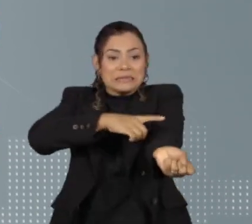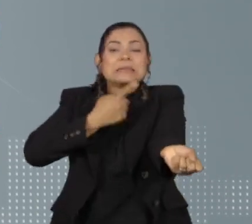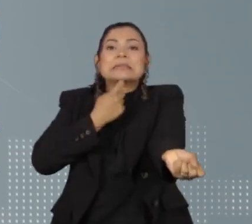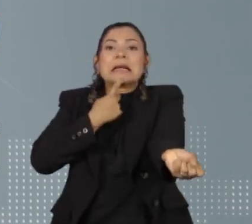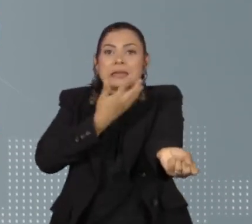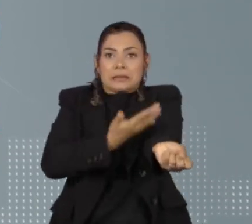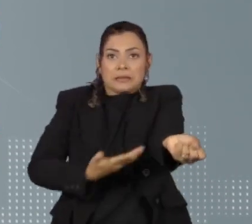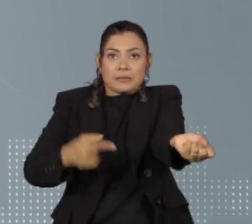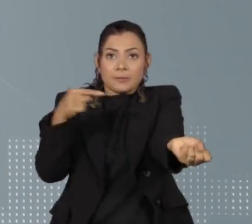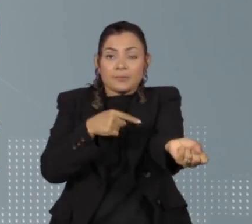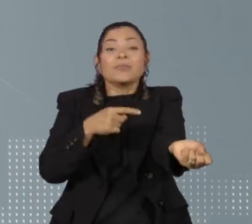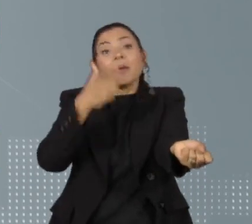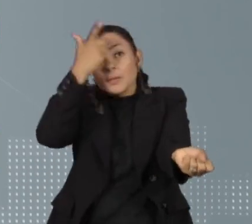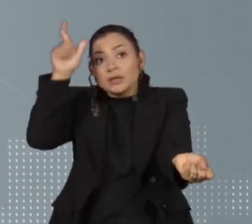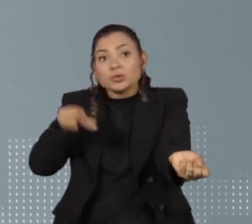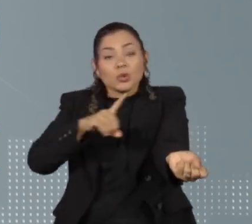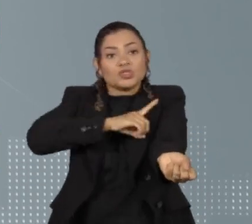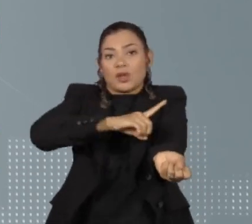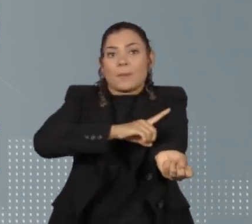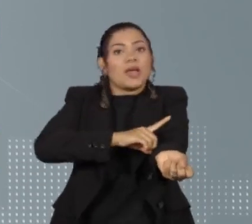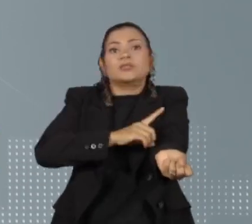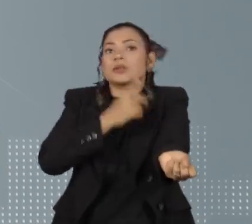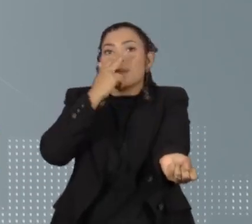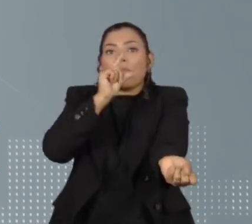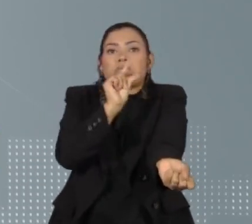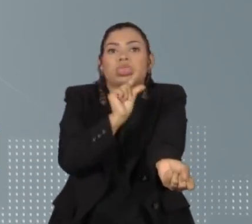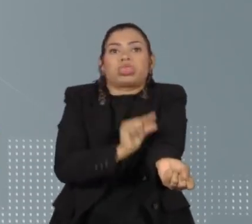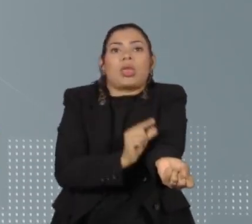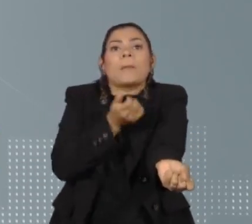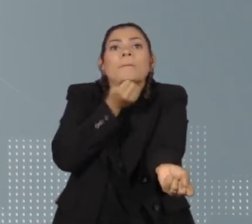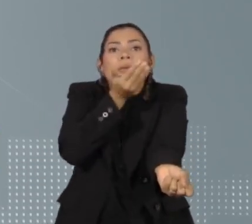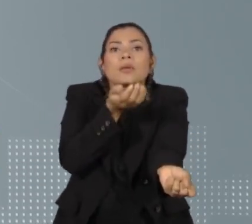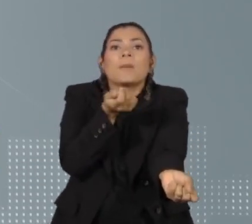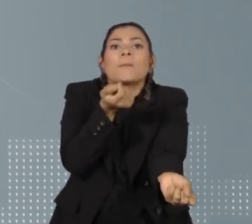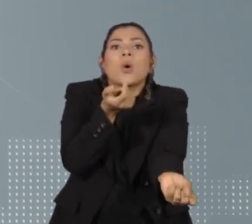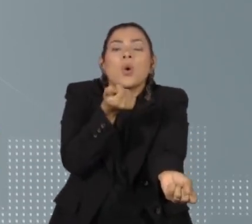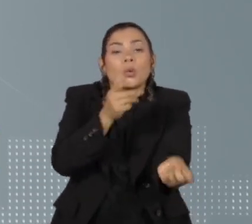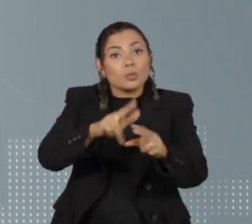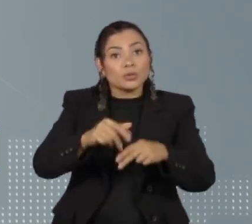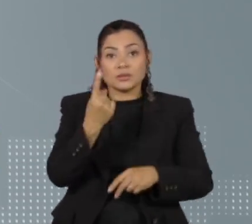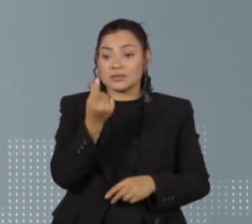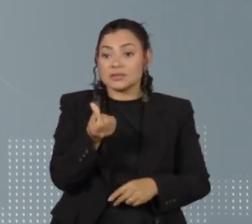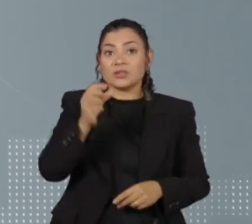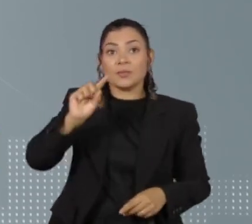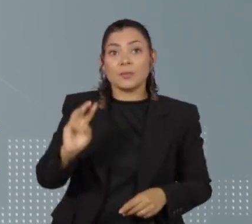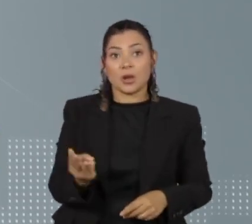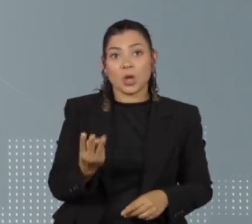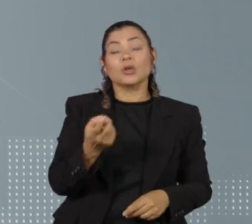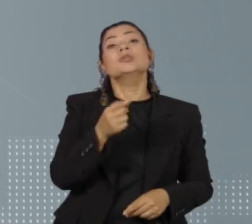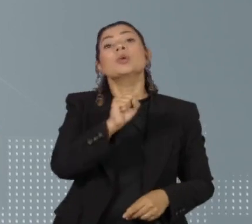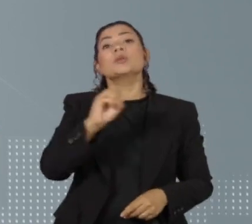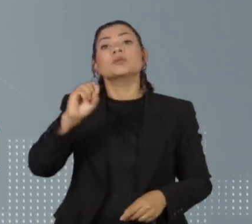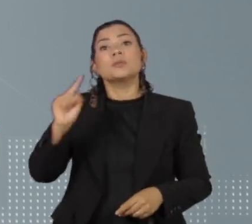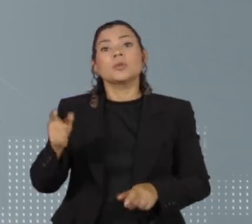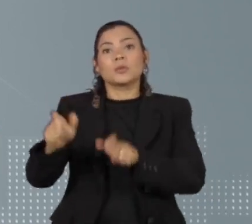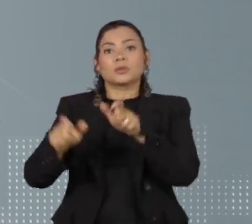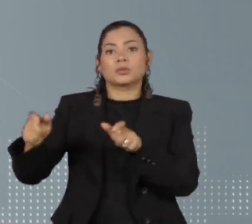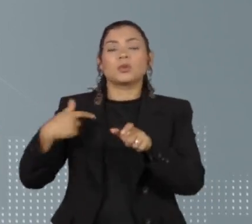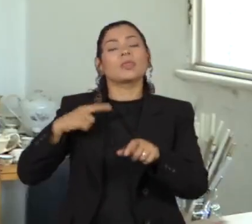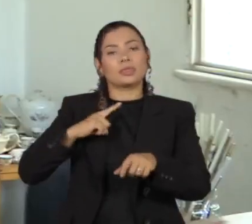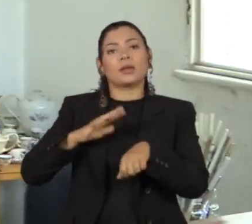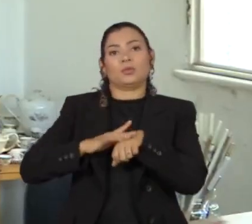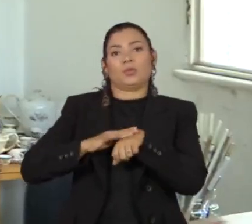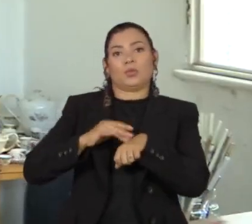têm dificuldade de produzir a substância. No Brasil, cerca de 16 milhões e 800 mil pessoas convivem com a